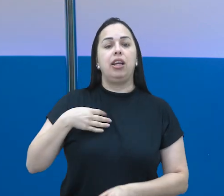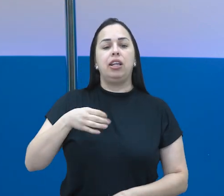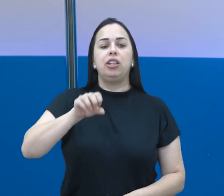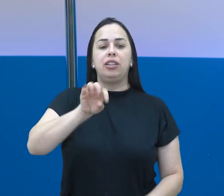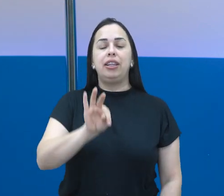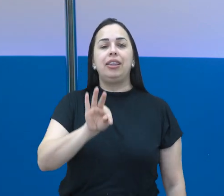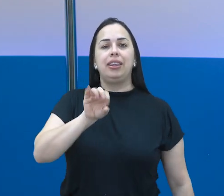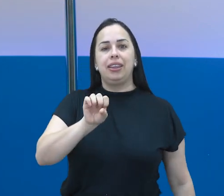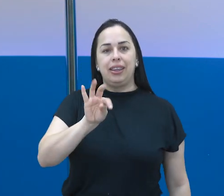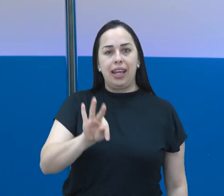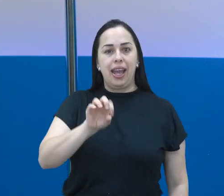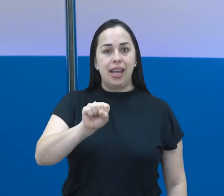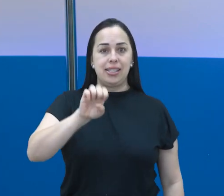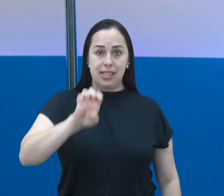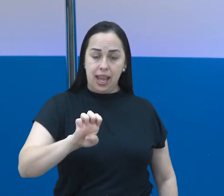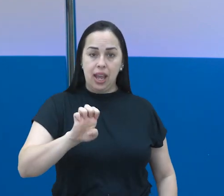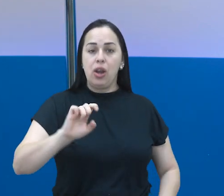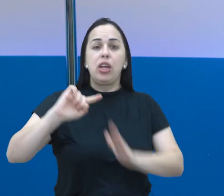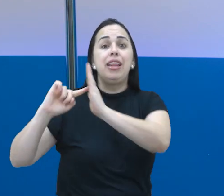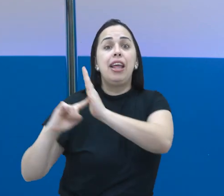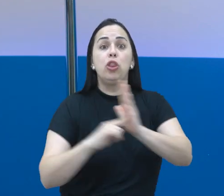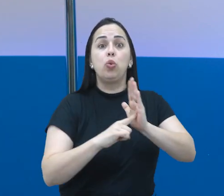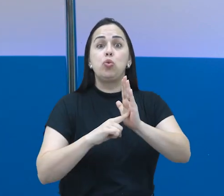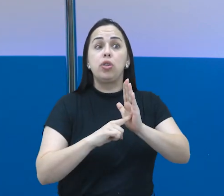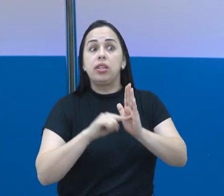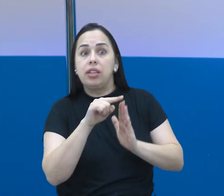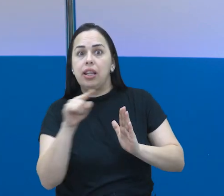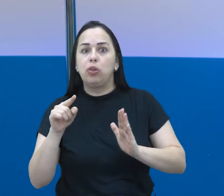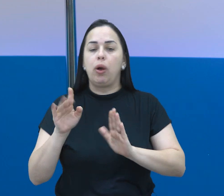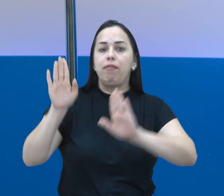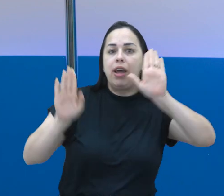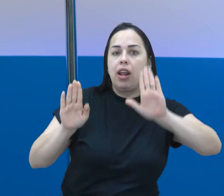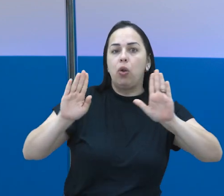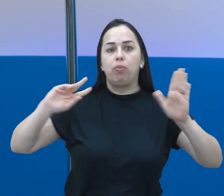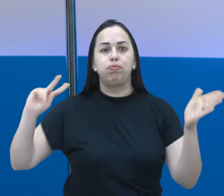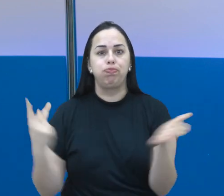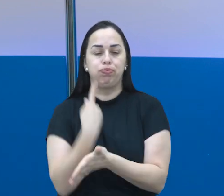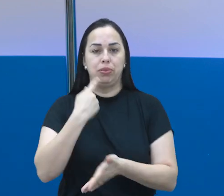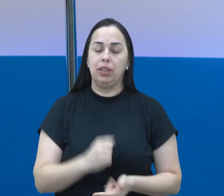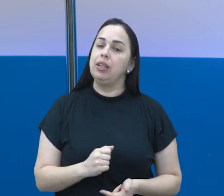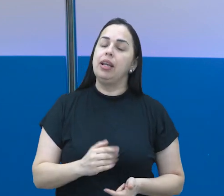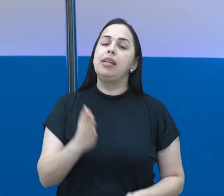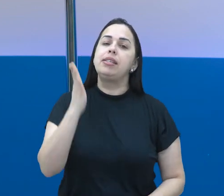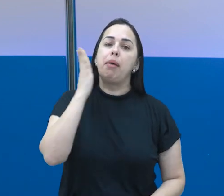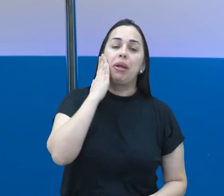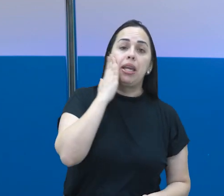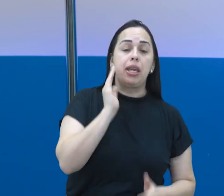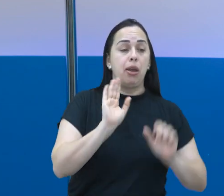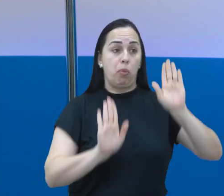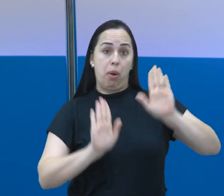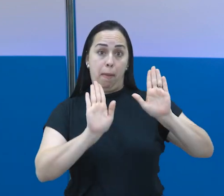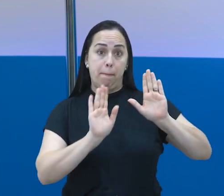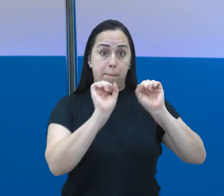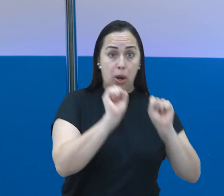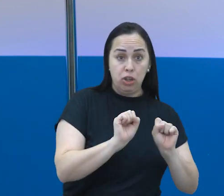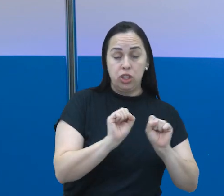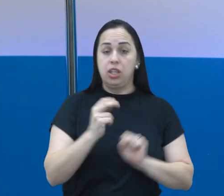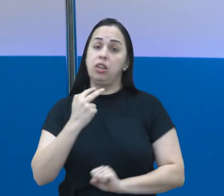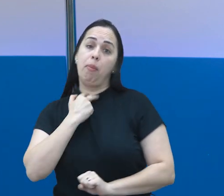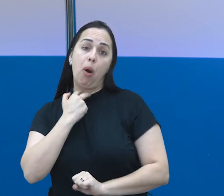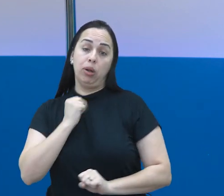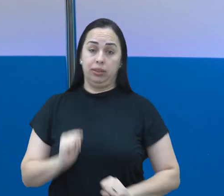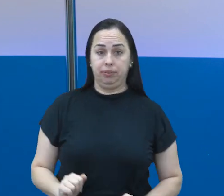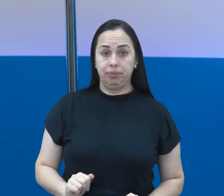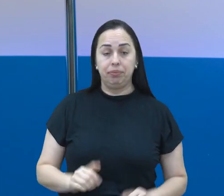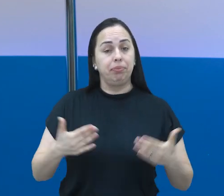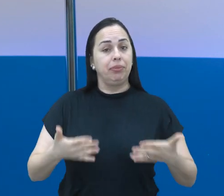Justiça Eleitoral que recebe denúncias de propaganda irregular. Saiba o que os candidatos não podem fazer.